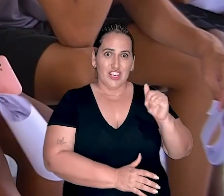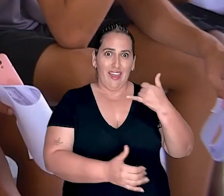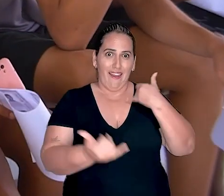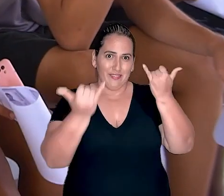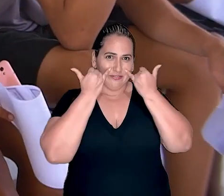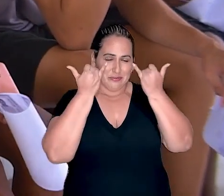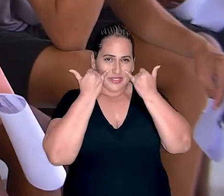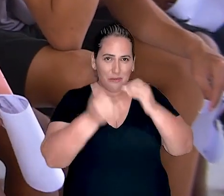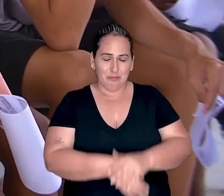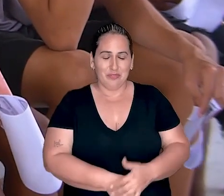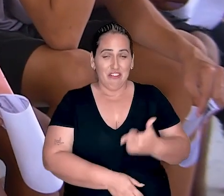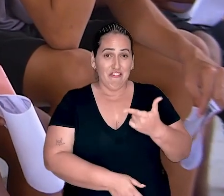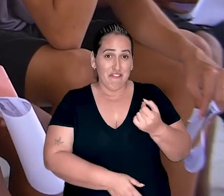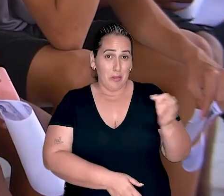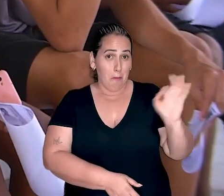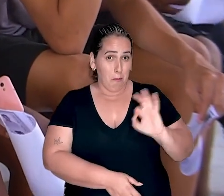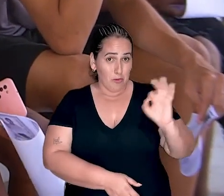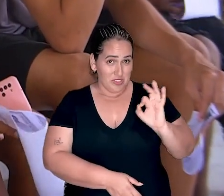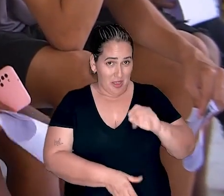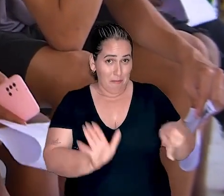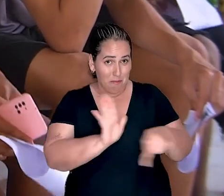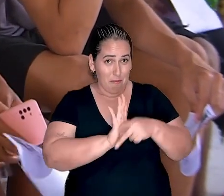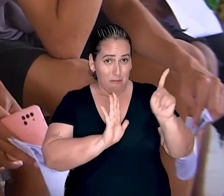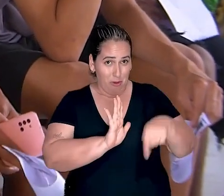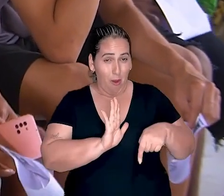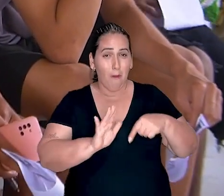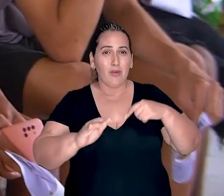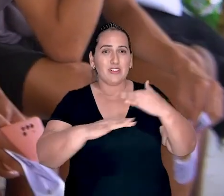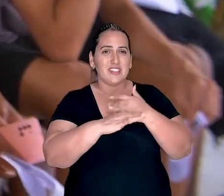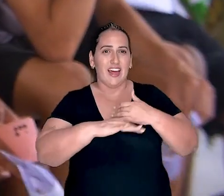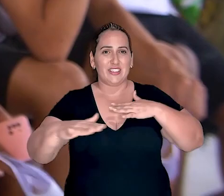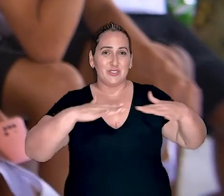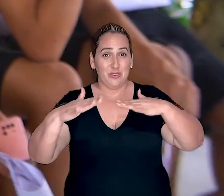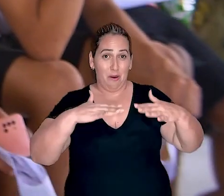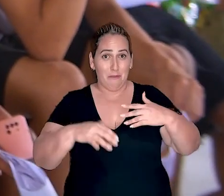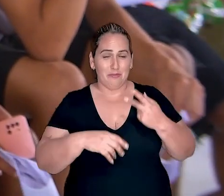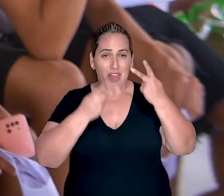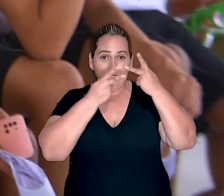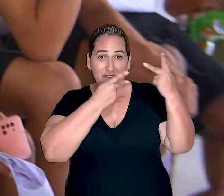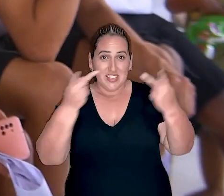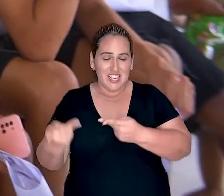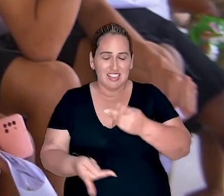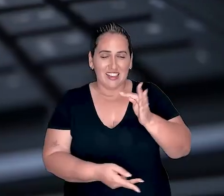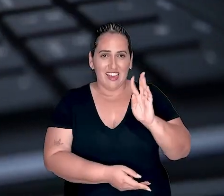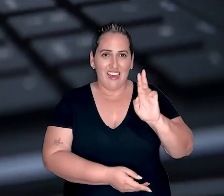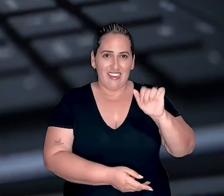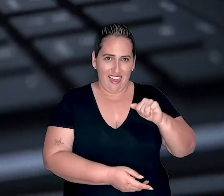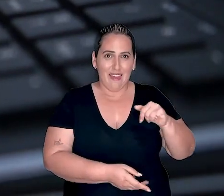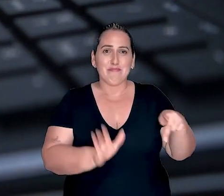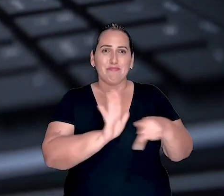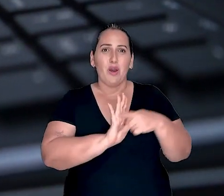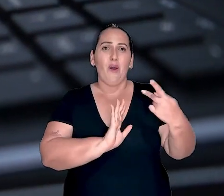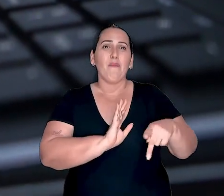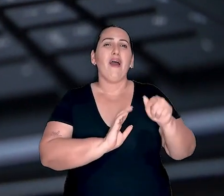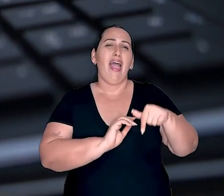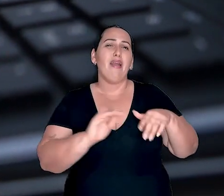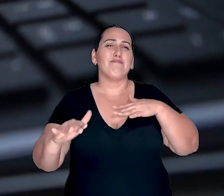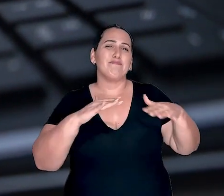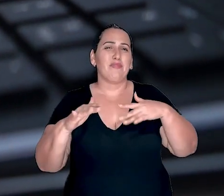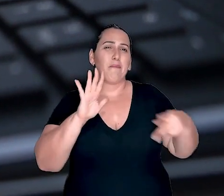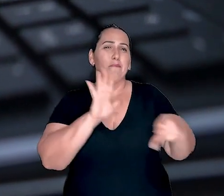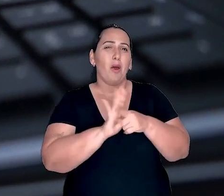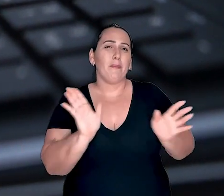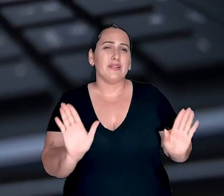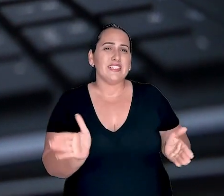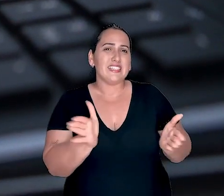IBGE. 20% deles moram em João Câmara. A visita do TRE ao município na Semana Cidadã é uma das